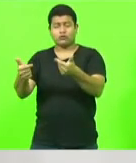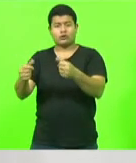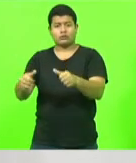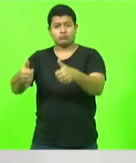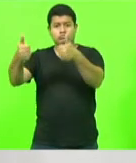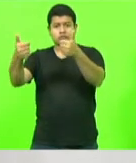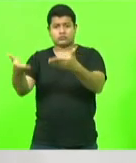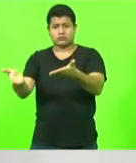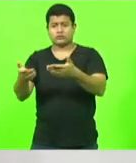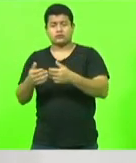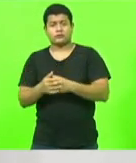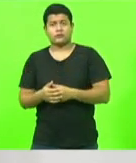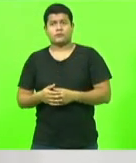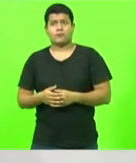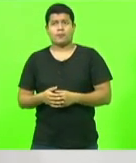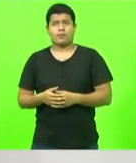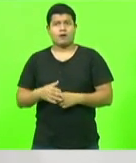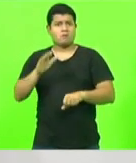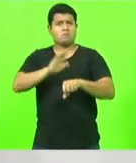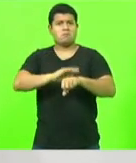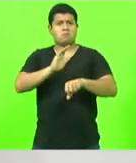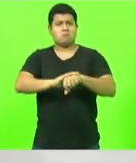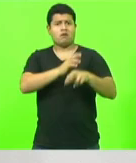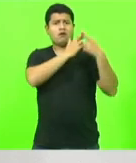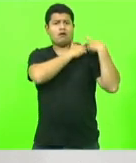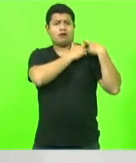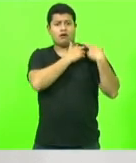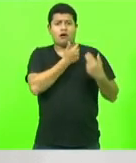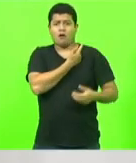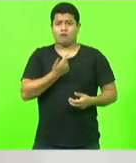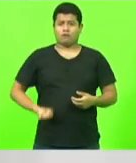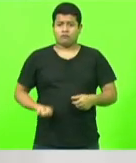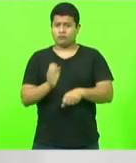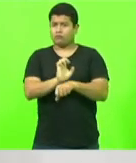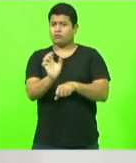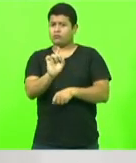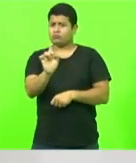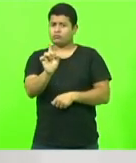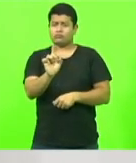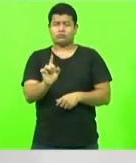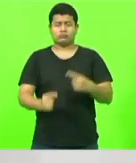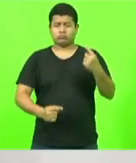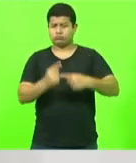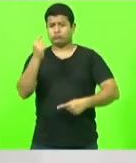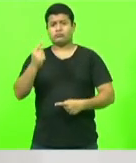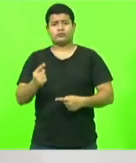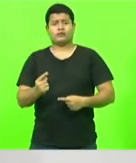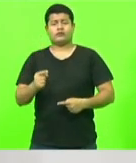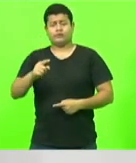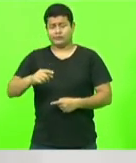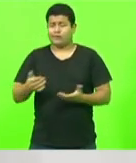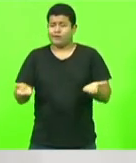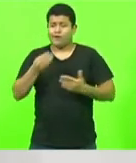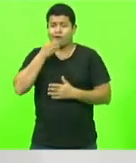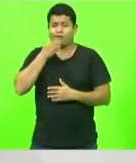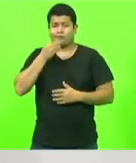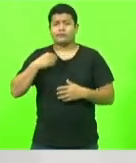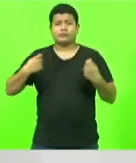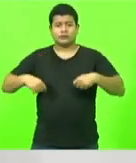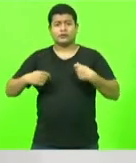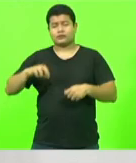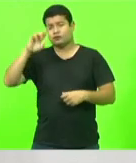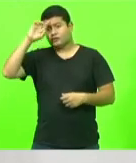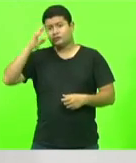melhorias, o que não é de competência do governo do Estado. Claro, precisamos resolver os problemas e os pedidos aqui dos deputados